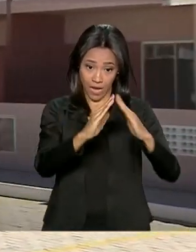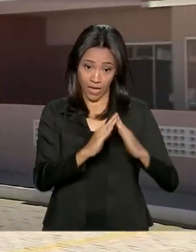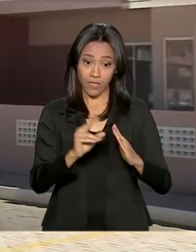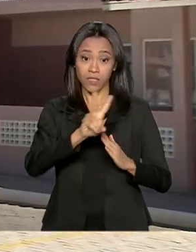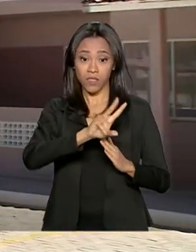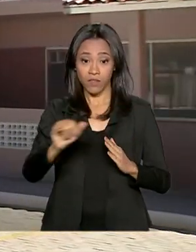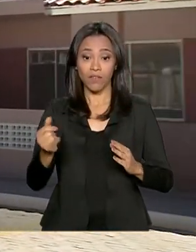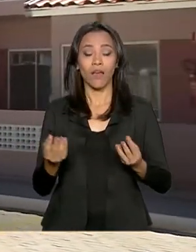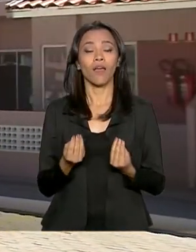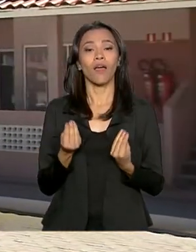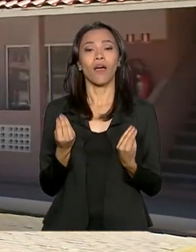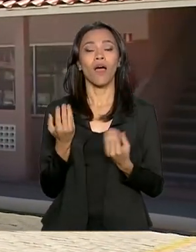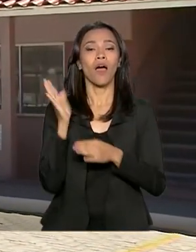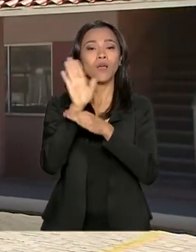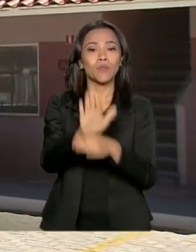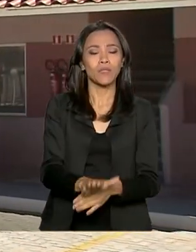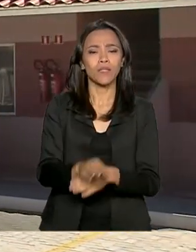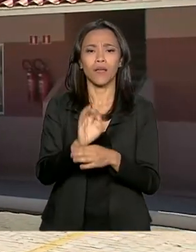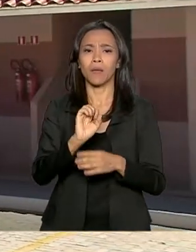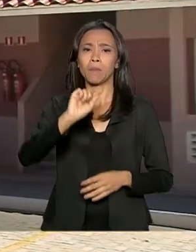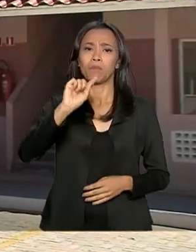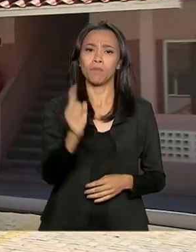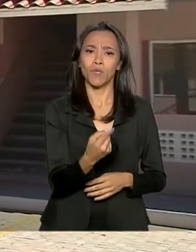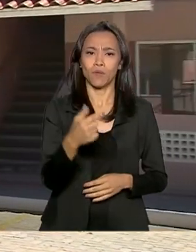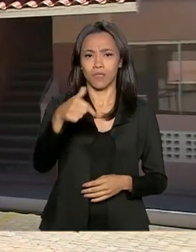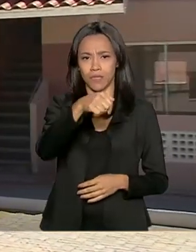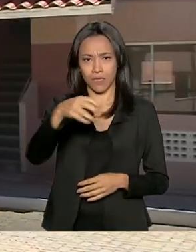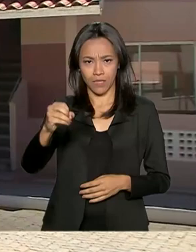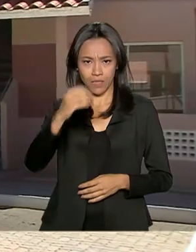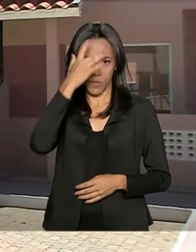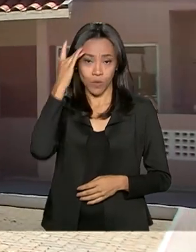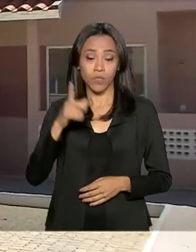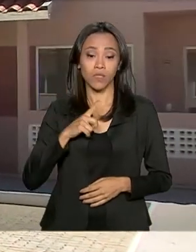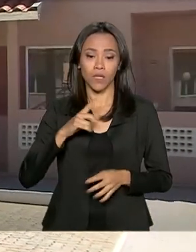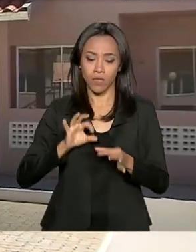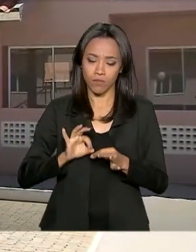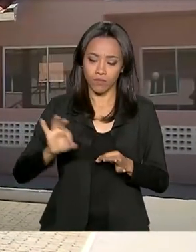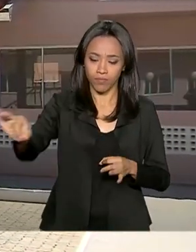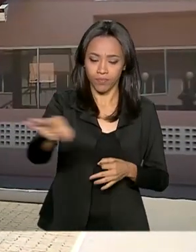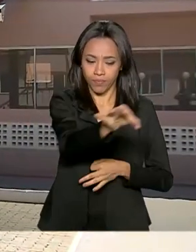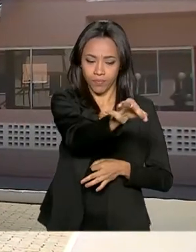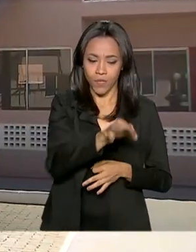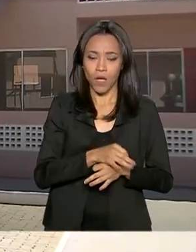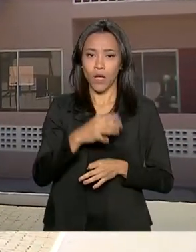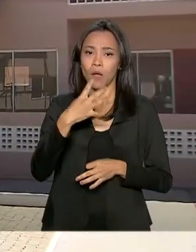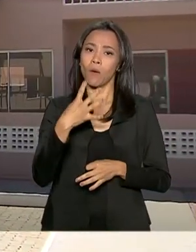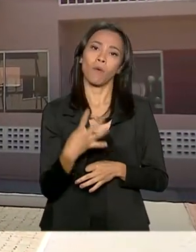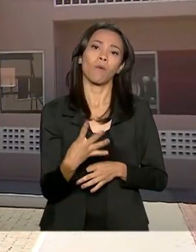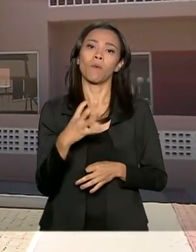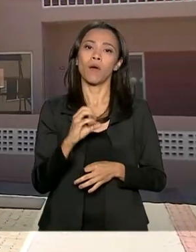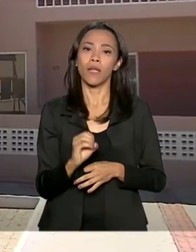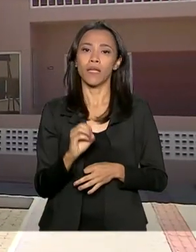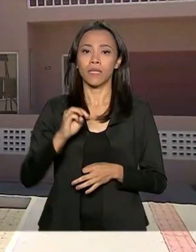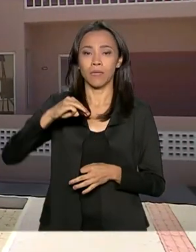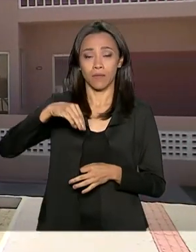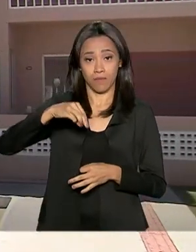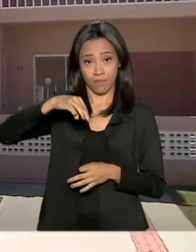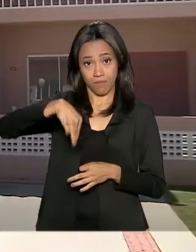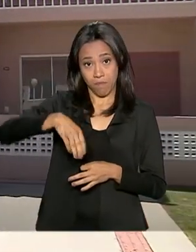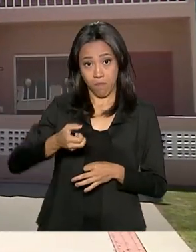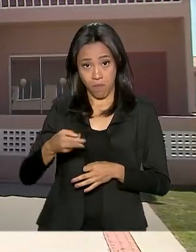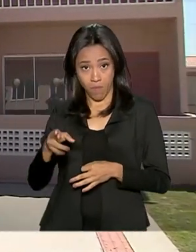de 1.800 pessoas. Cada unidade tem uma área de 47 metros quadrados, dois quartos, sala,